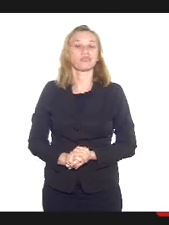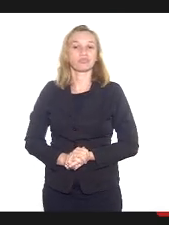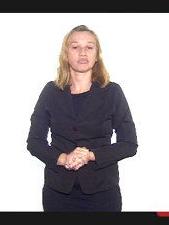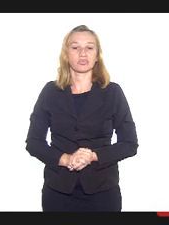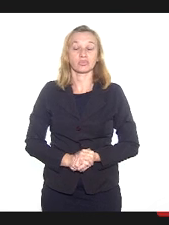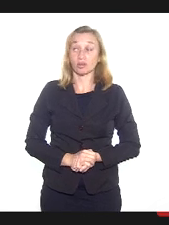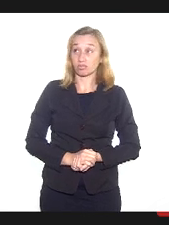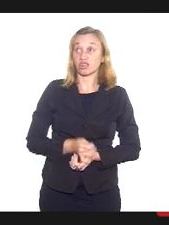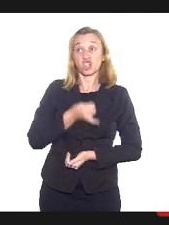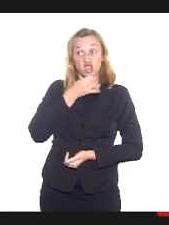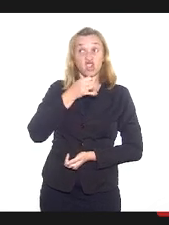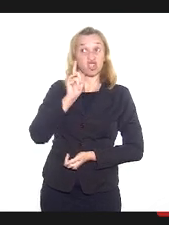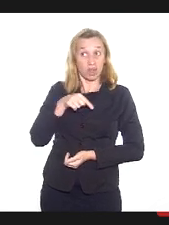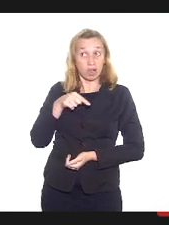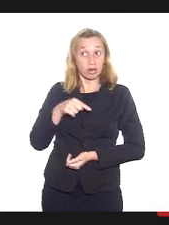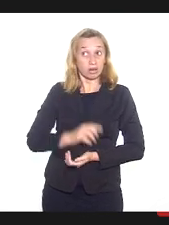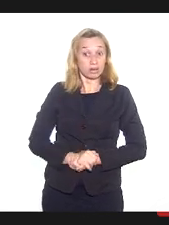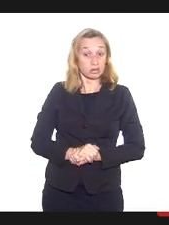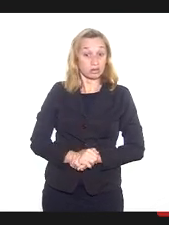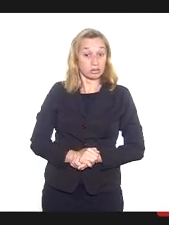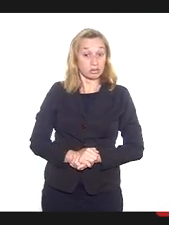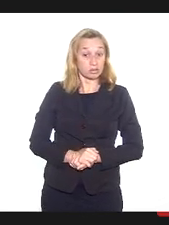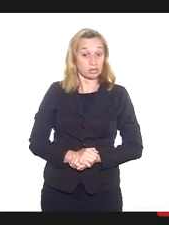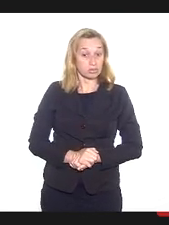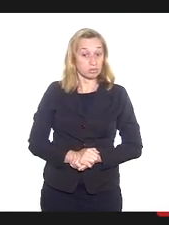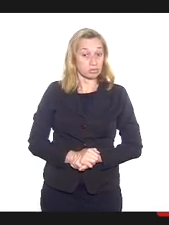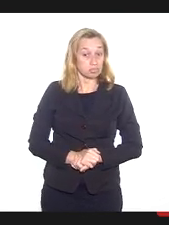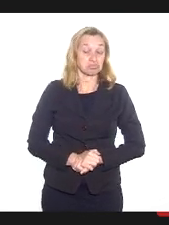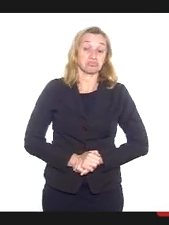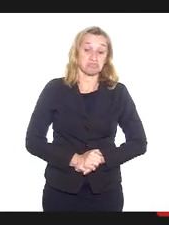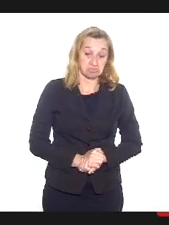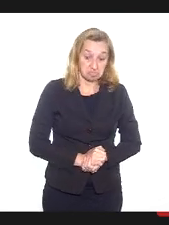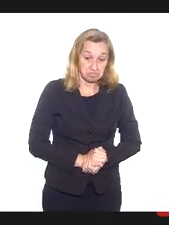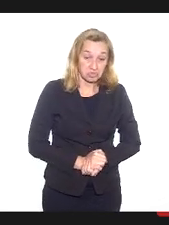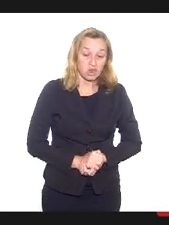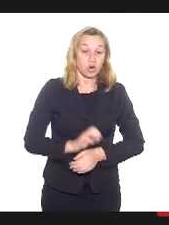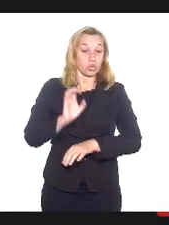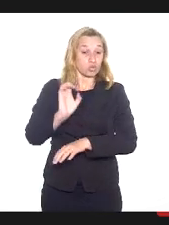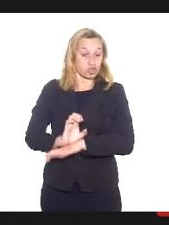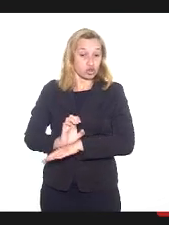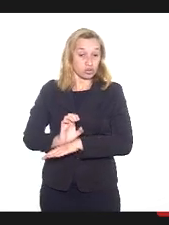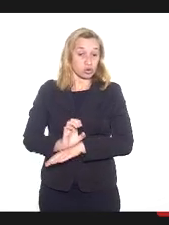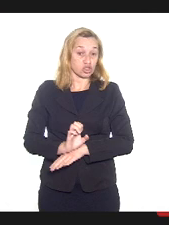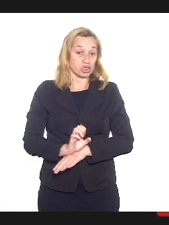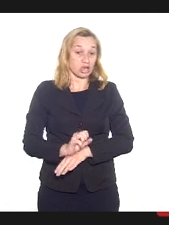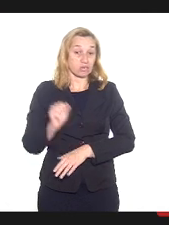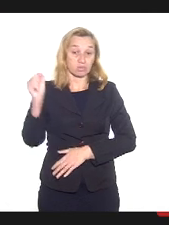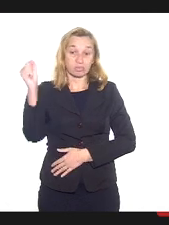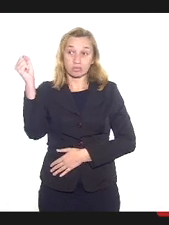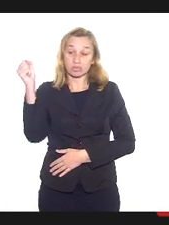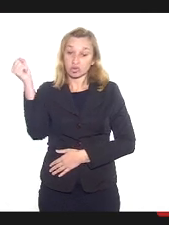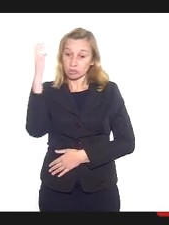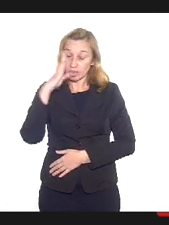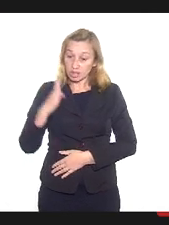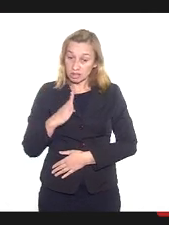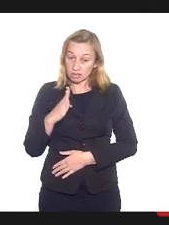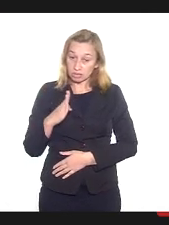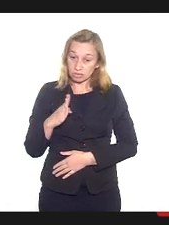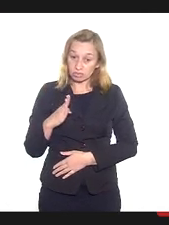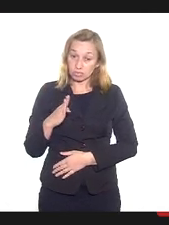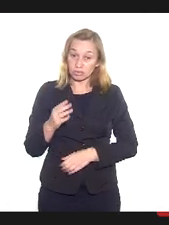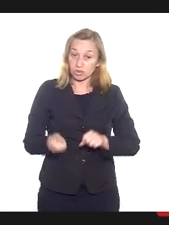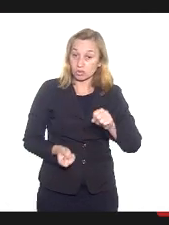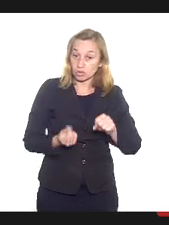Chocante, não? Não escapa ninguém. O Estado brasileiro povoado por corruptos.